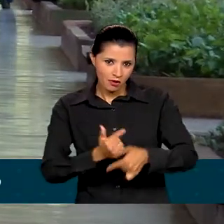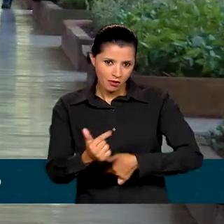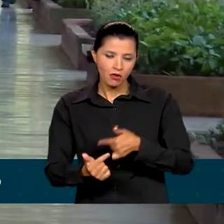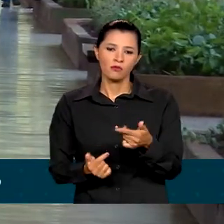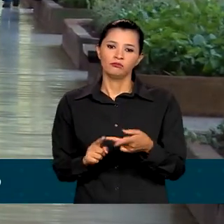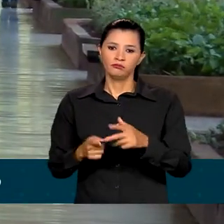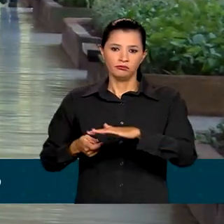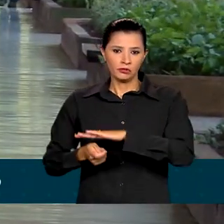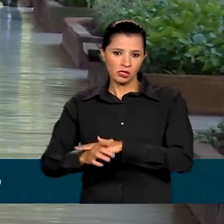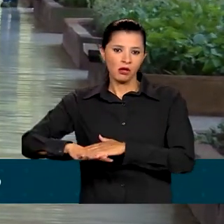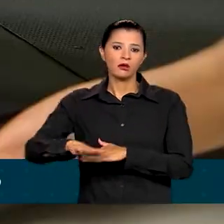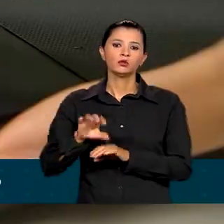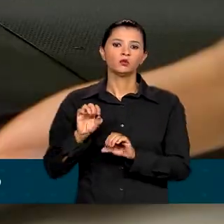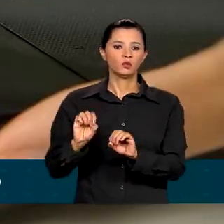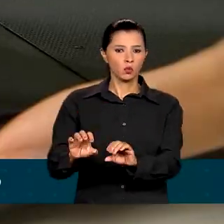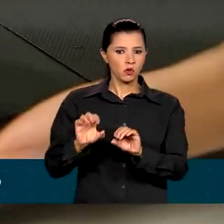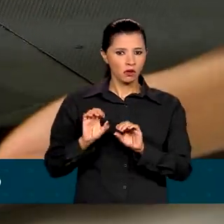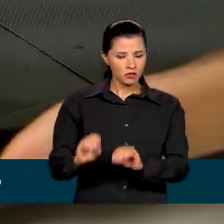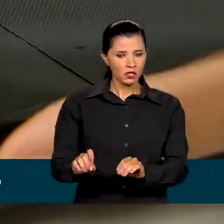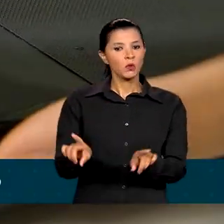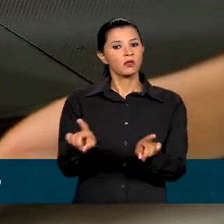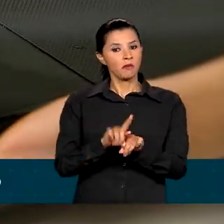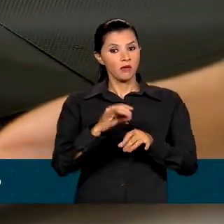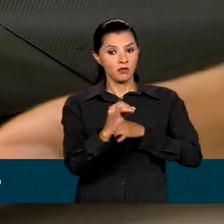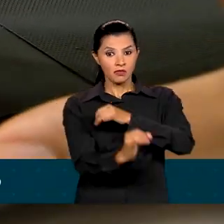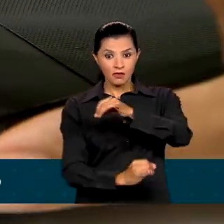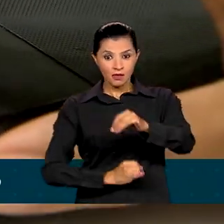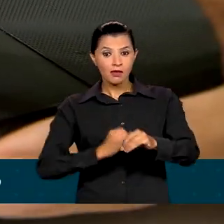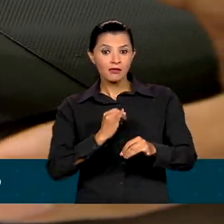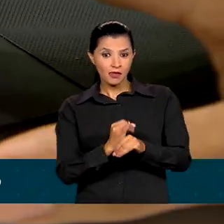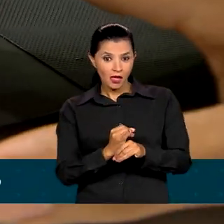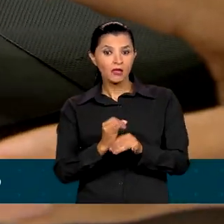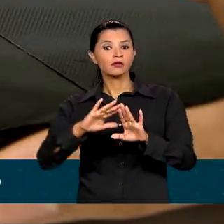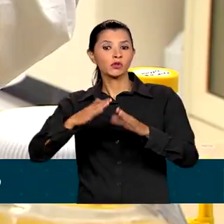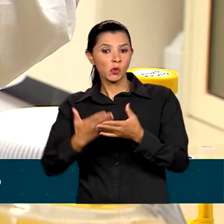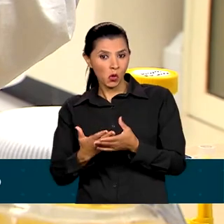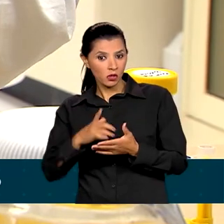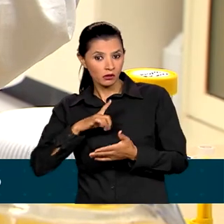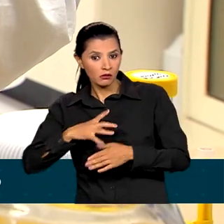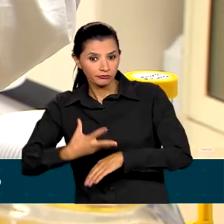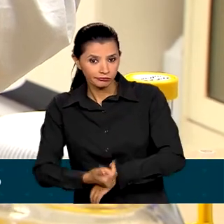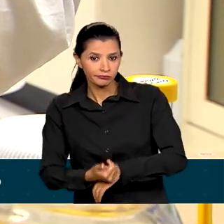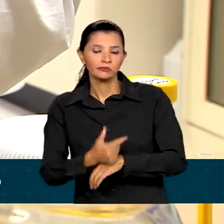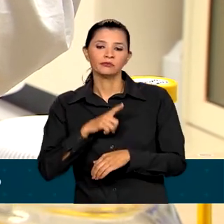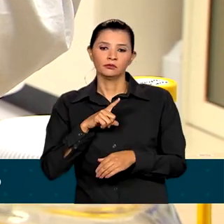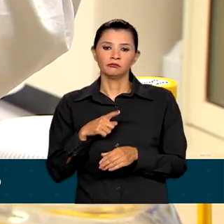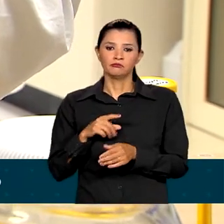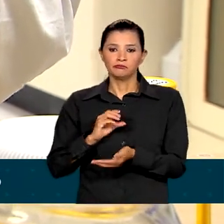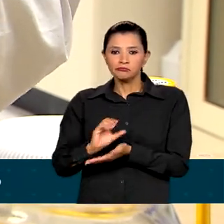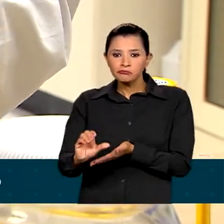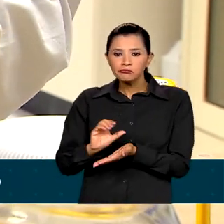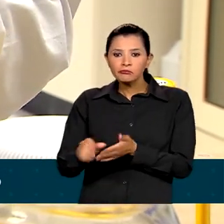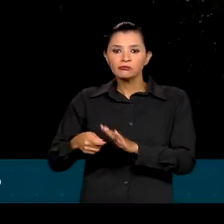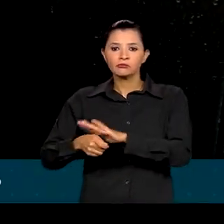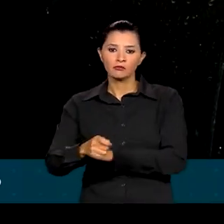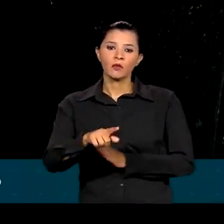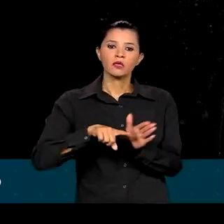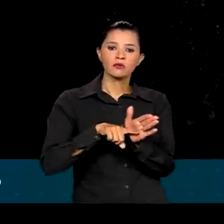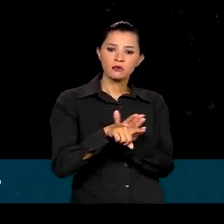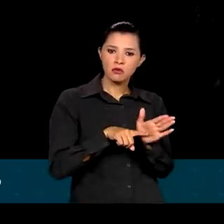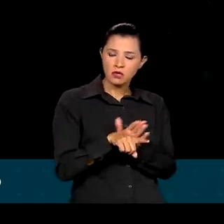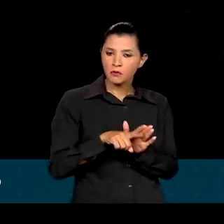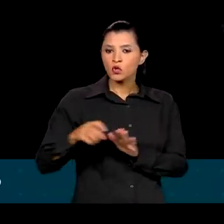investir em educação, levar internet de qualidade às escolas, financiar pesquisas para a produção de